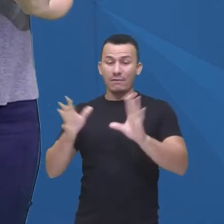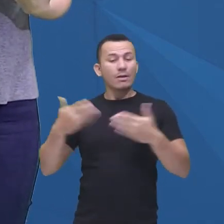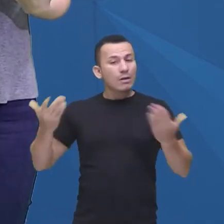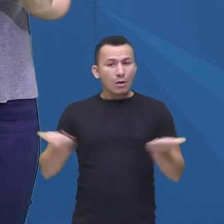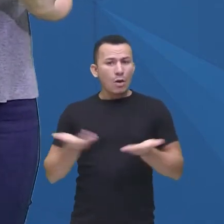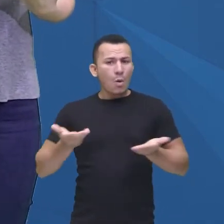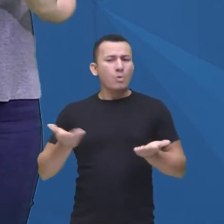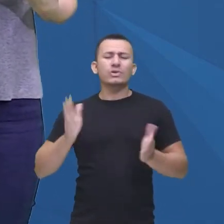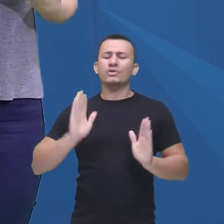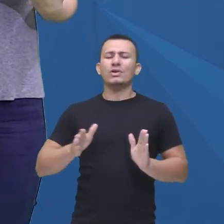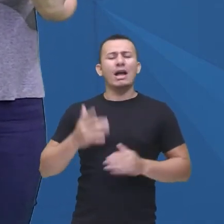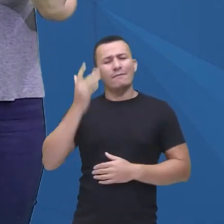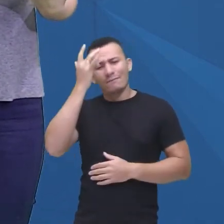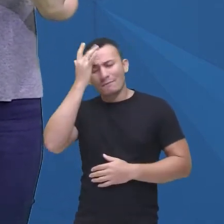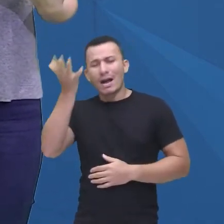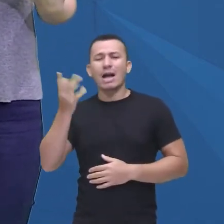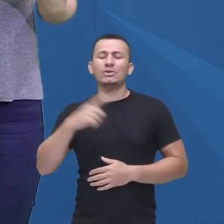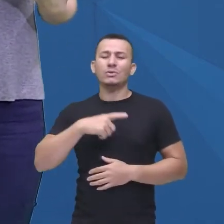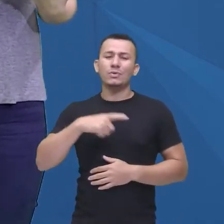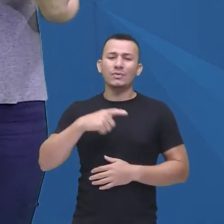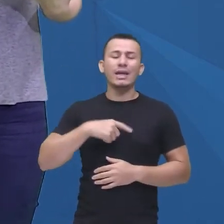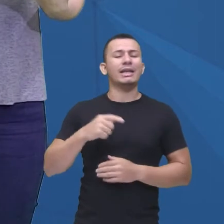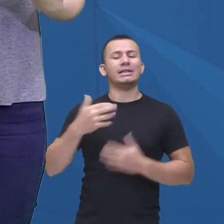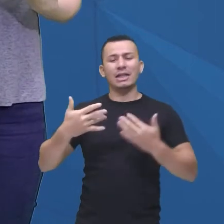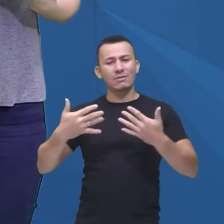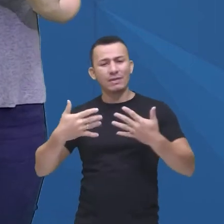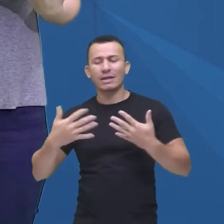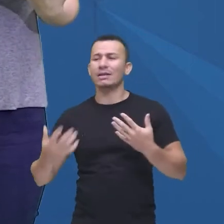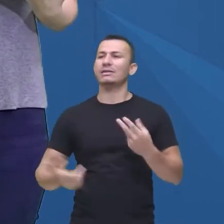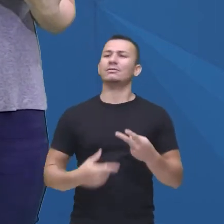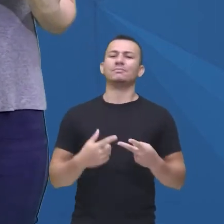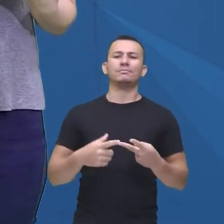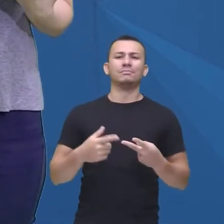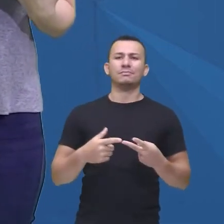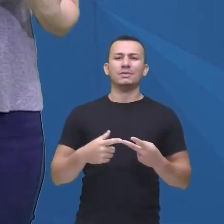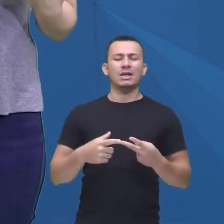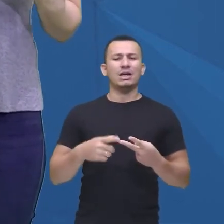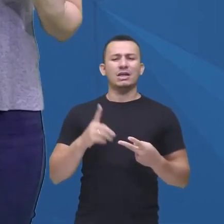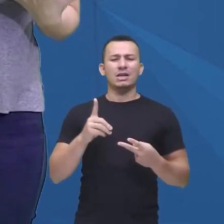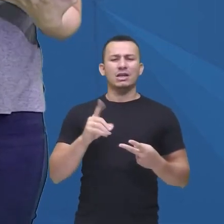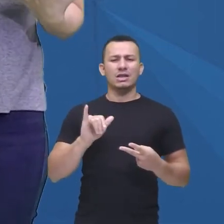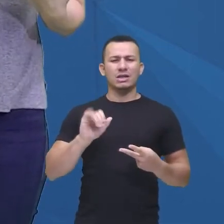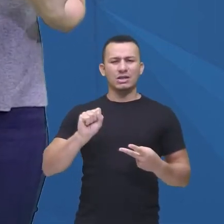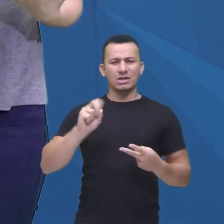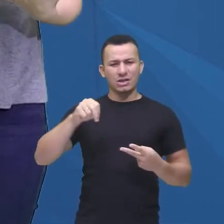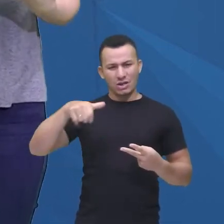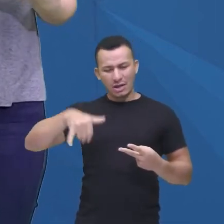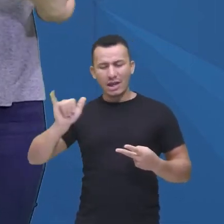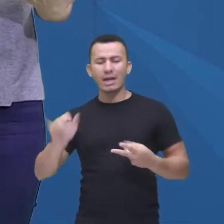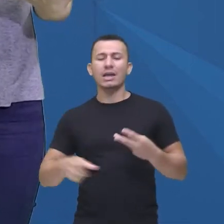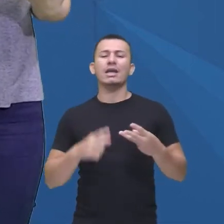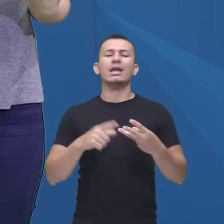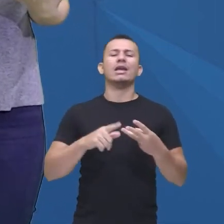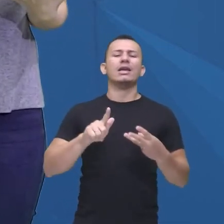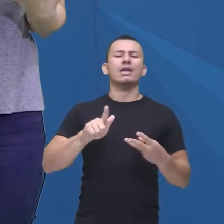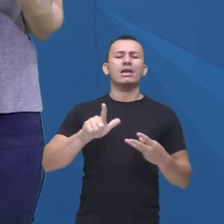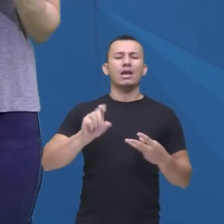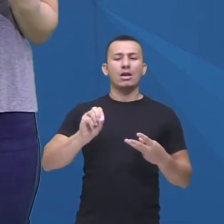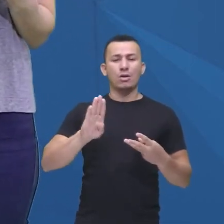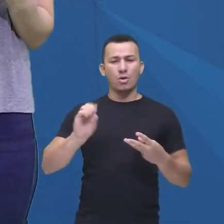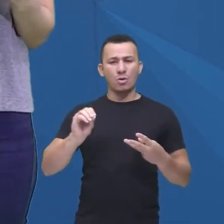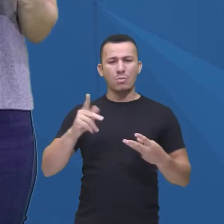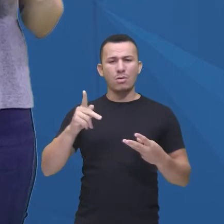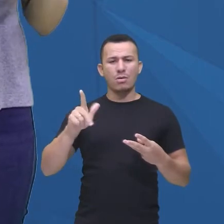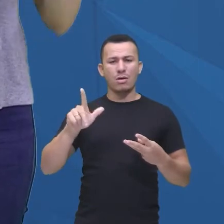a esses títulos através dessas plataformas como a Netflix, né, tem a Disney Club, é Globoplay, né, entre outras aí que